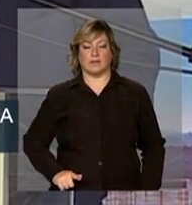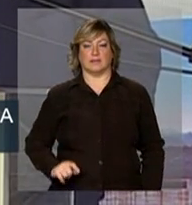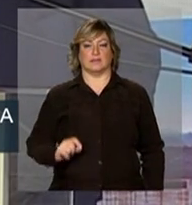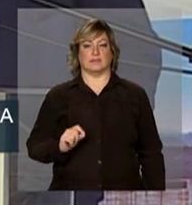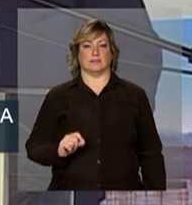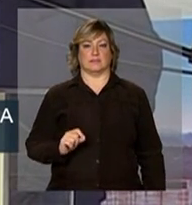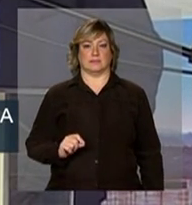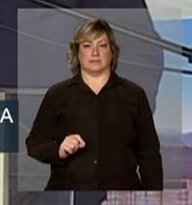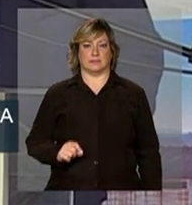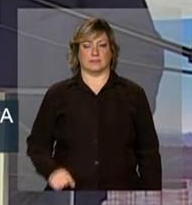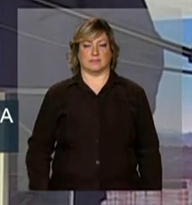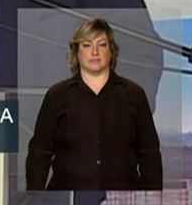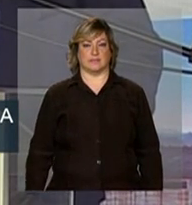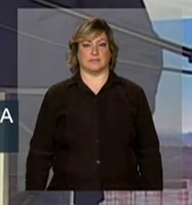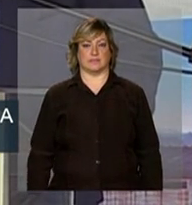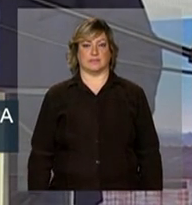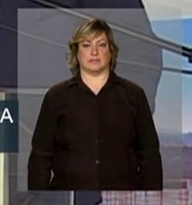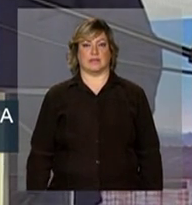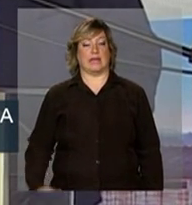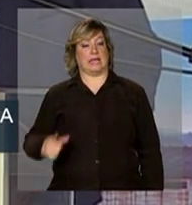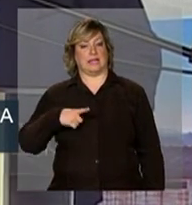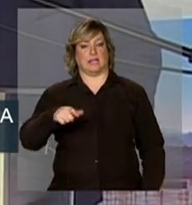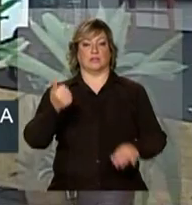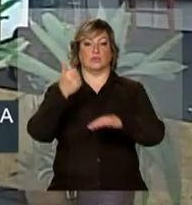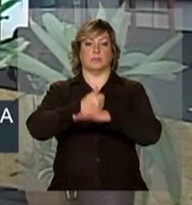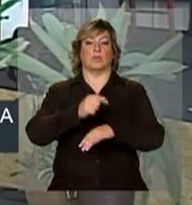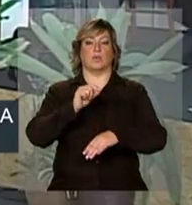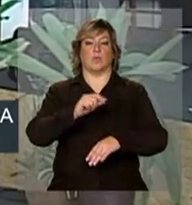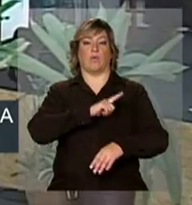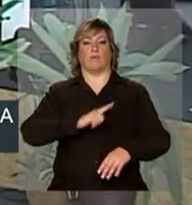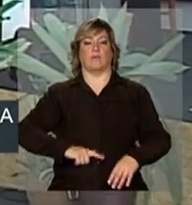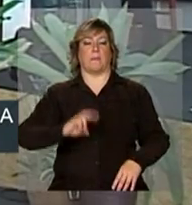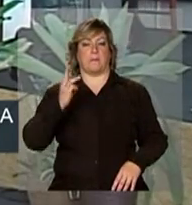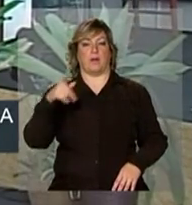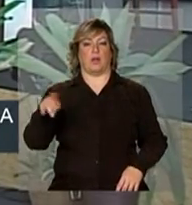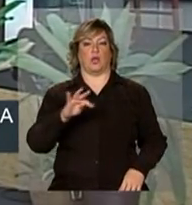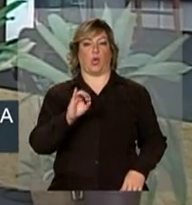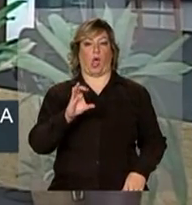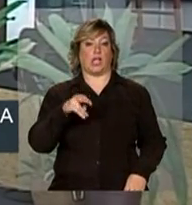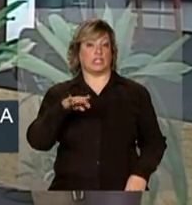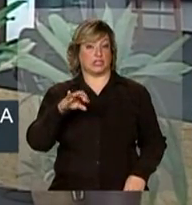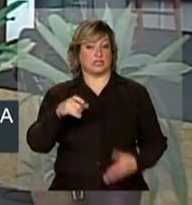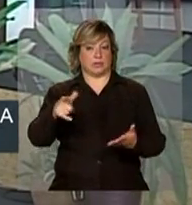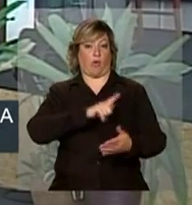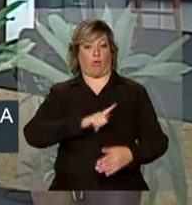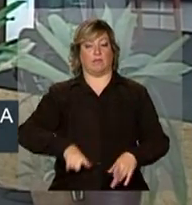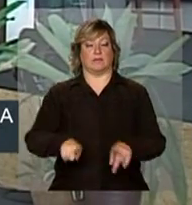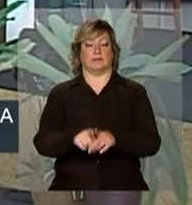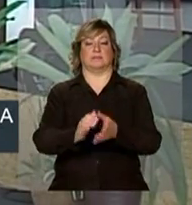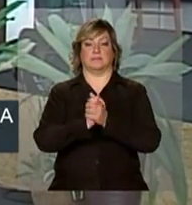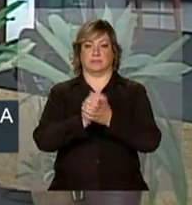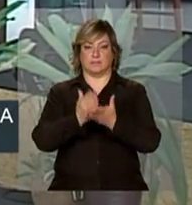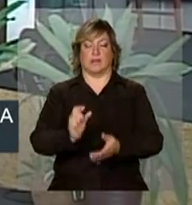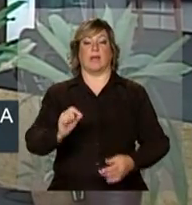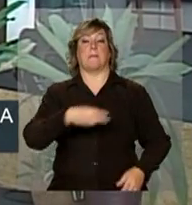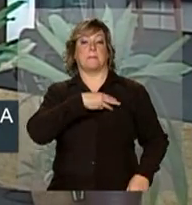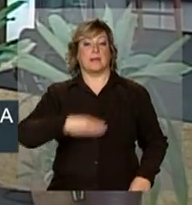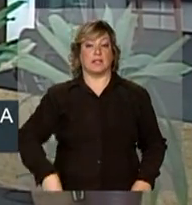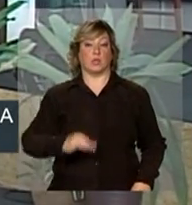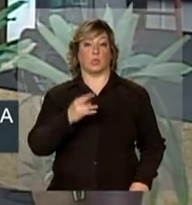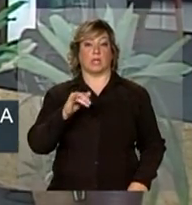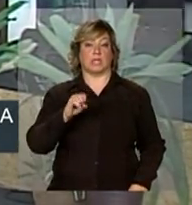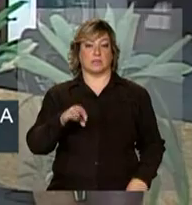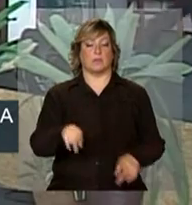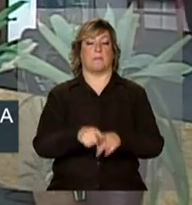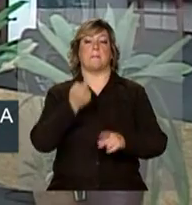governadores em exercício do Maranhão, governador de Tocantins, ministro de Turismo, ministro